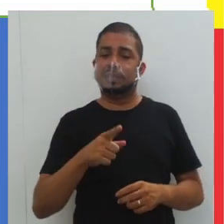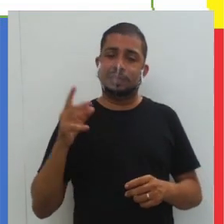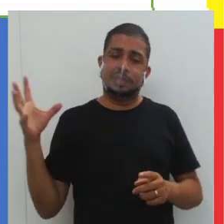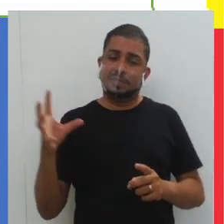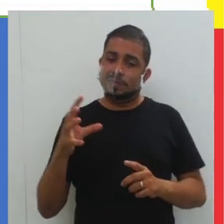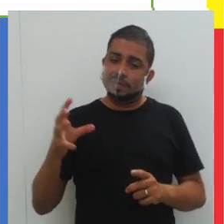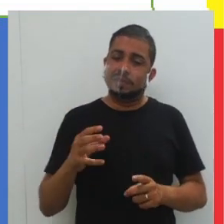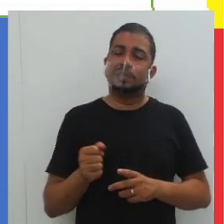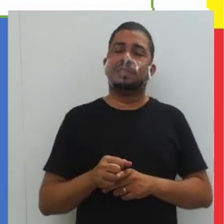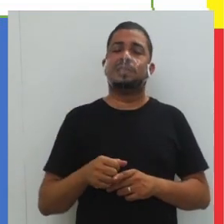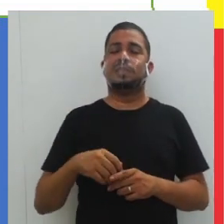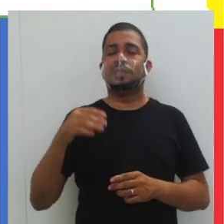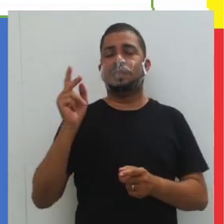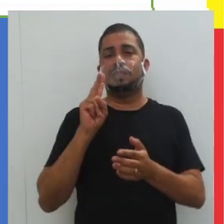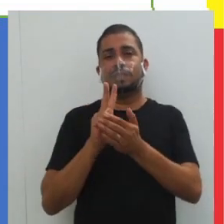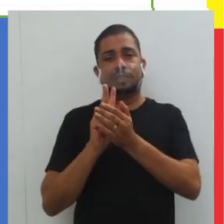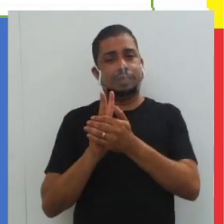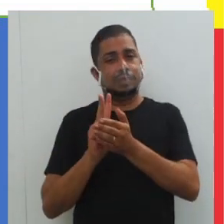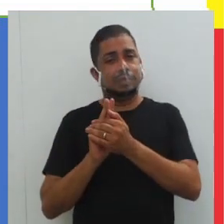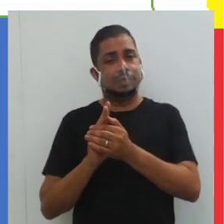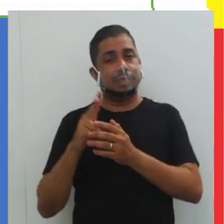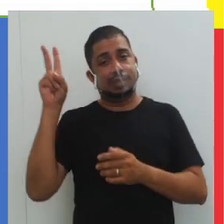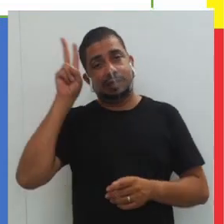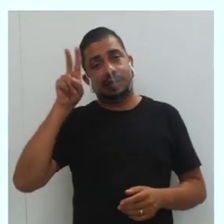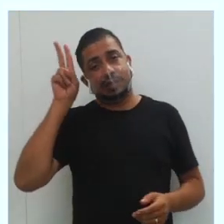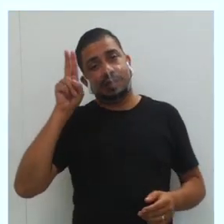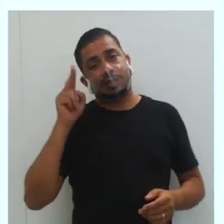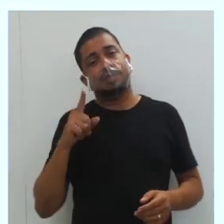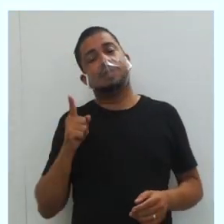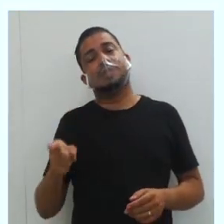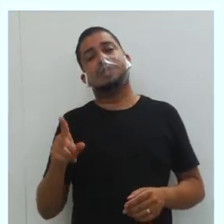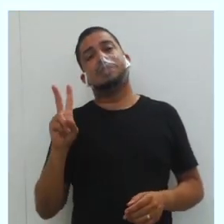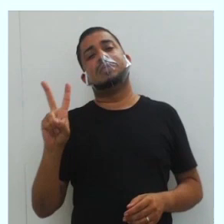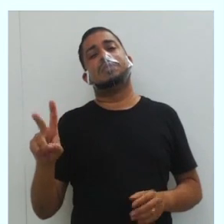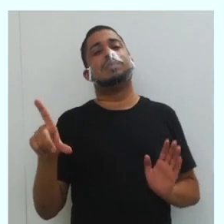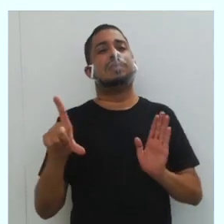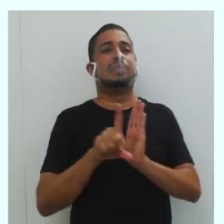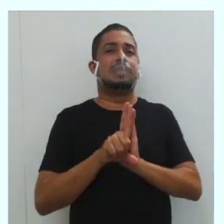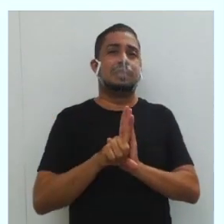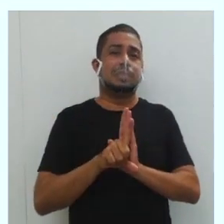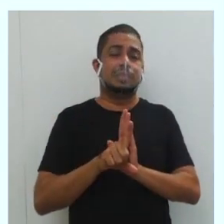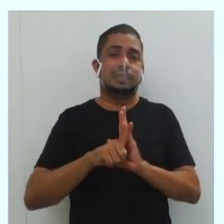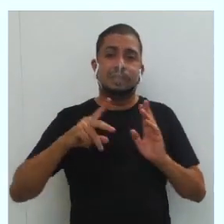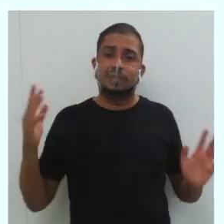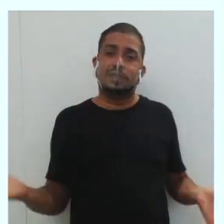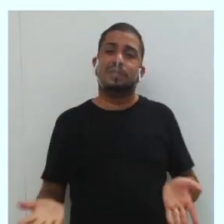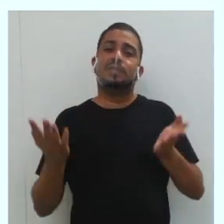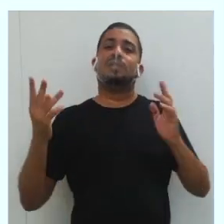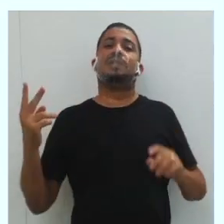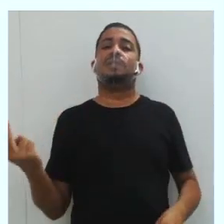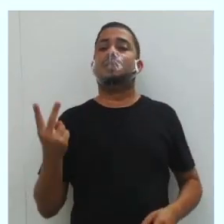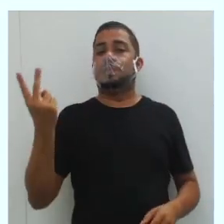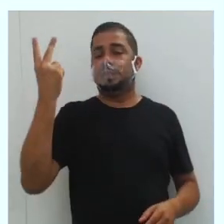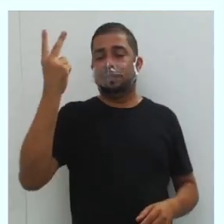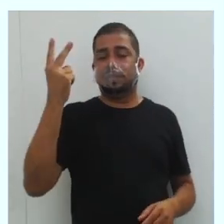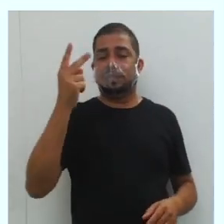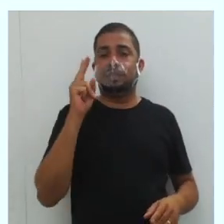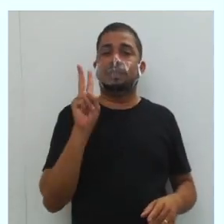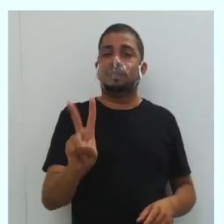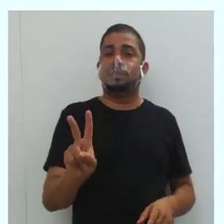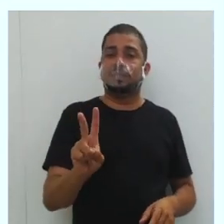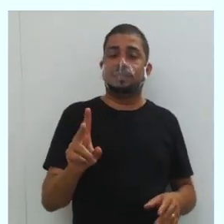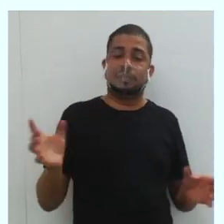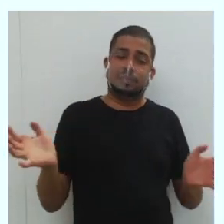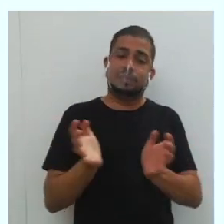Então, lembrando sempre, respaldando sempre, a questão dessas duas leis, essa valorização a essas